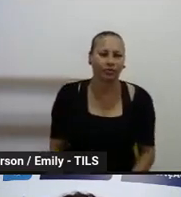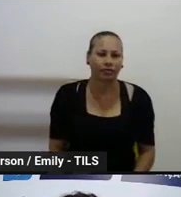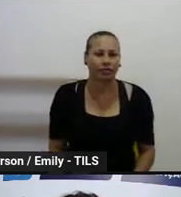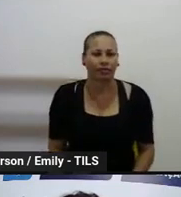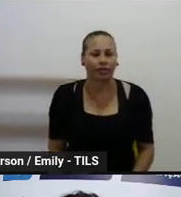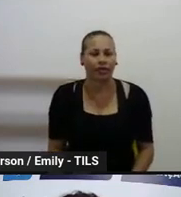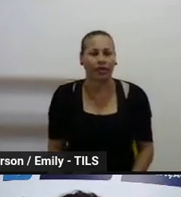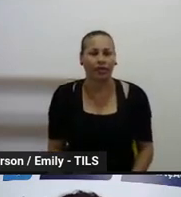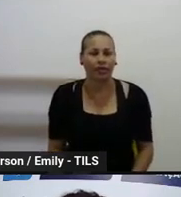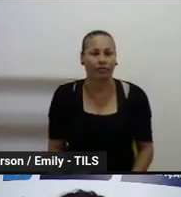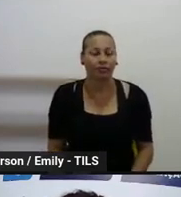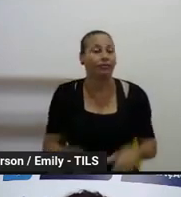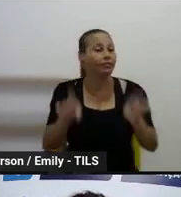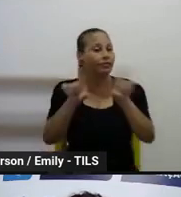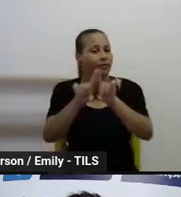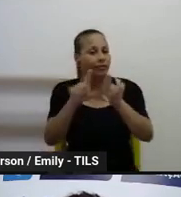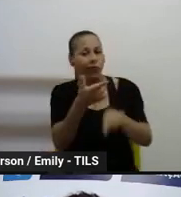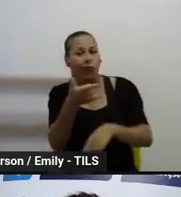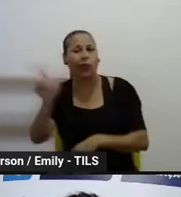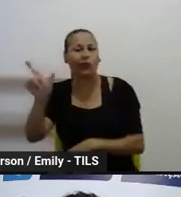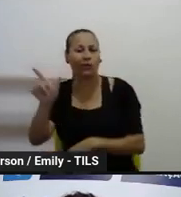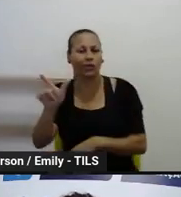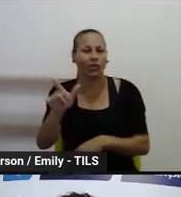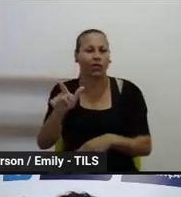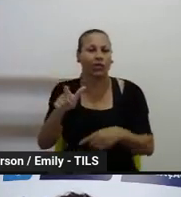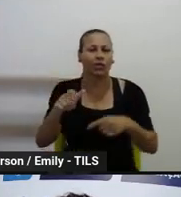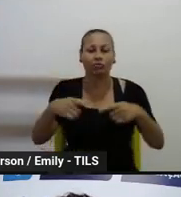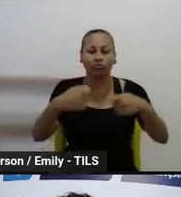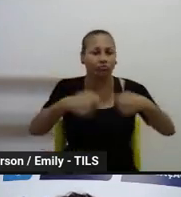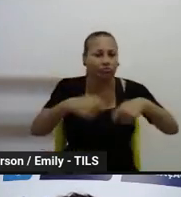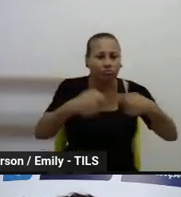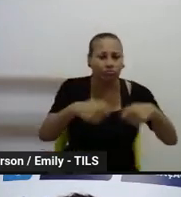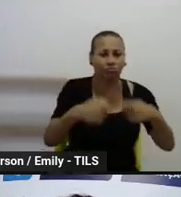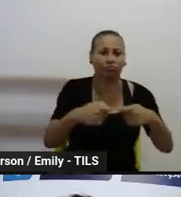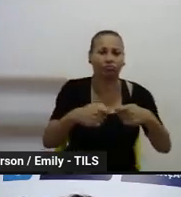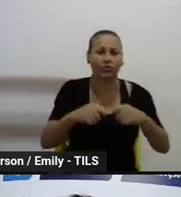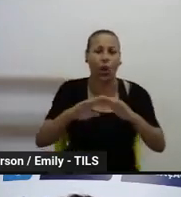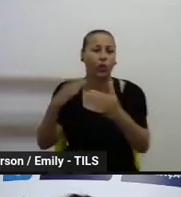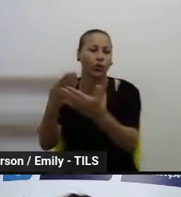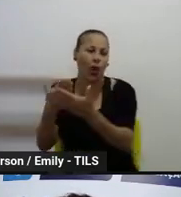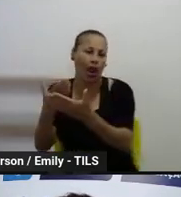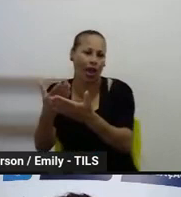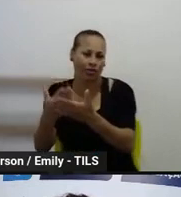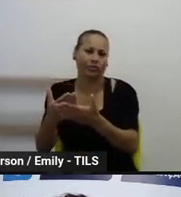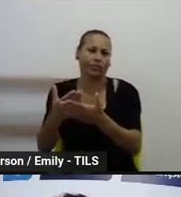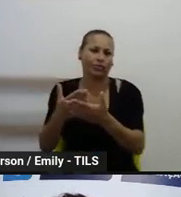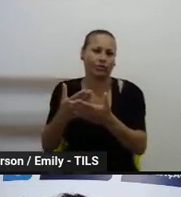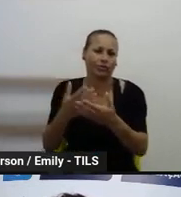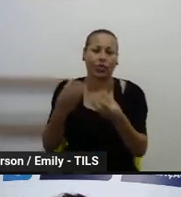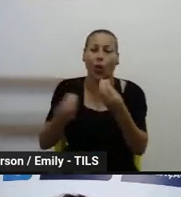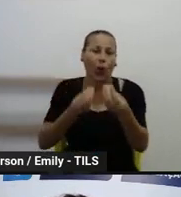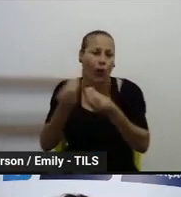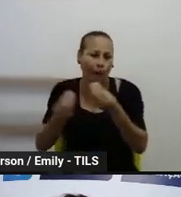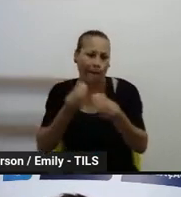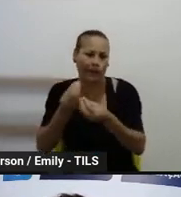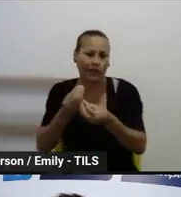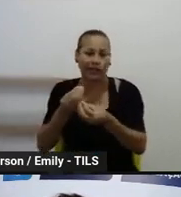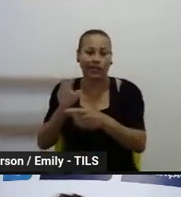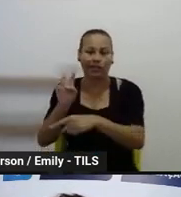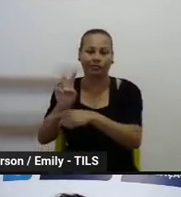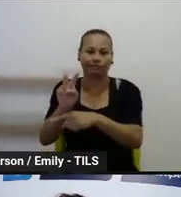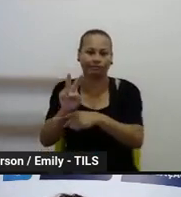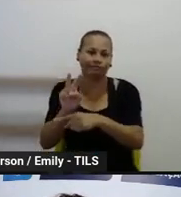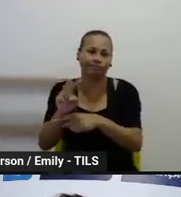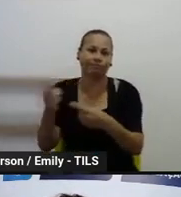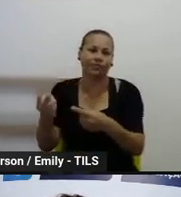E nós teremos também os articuladores escolares, que ele será responsável pelo